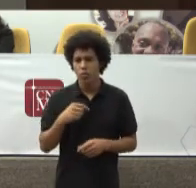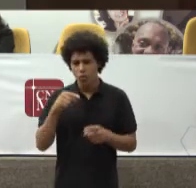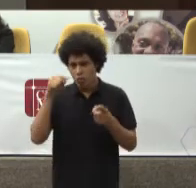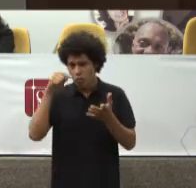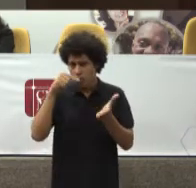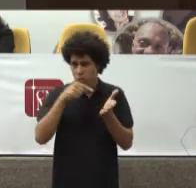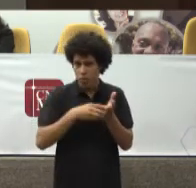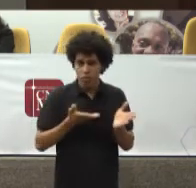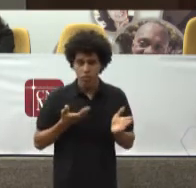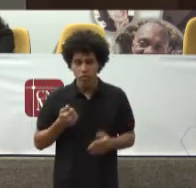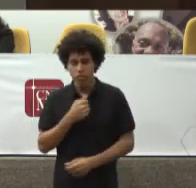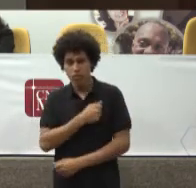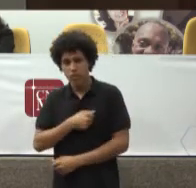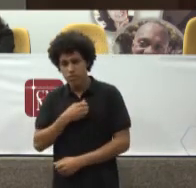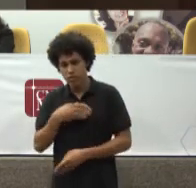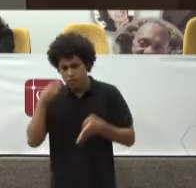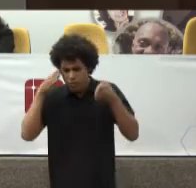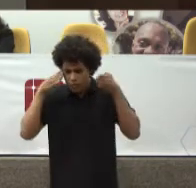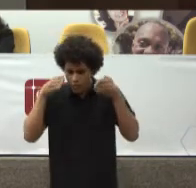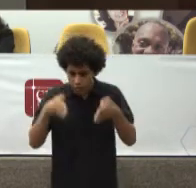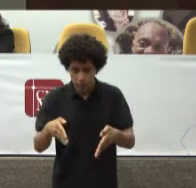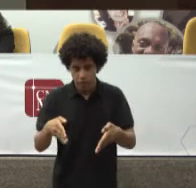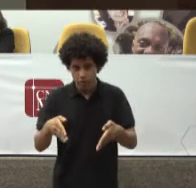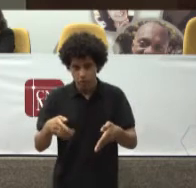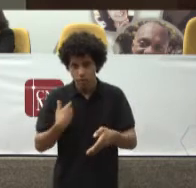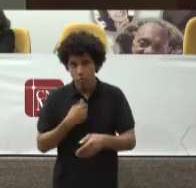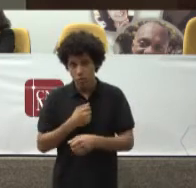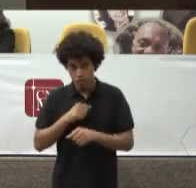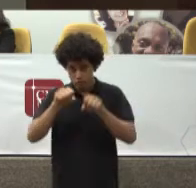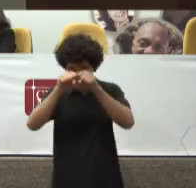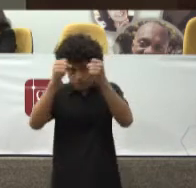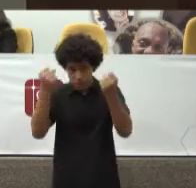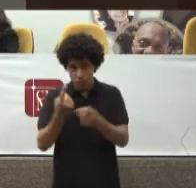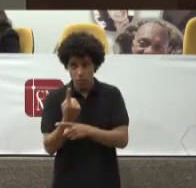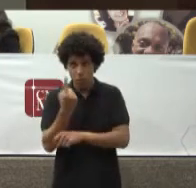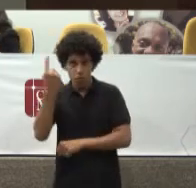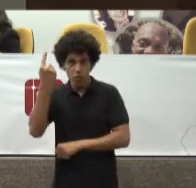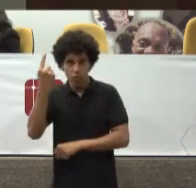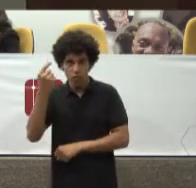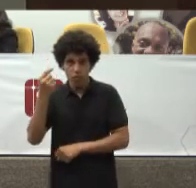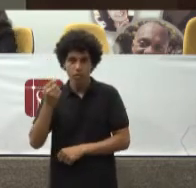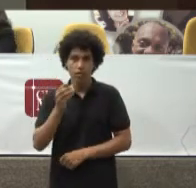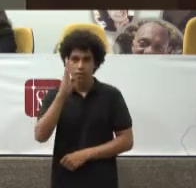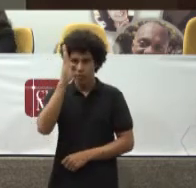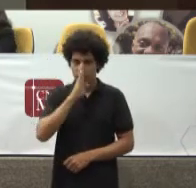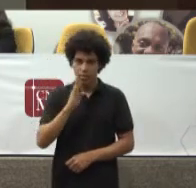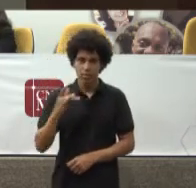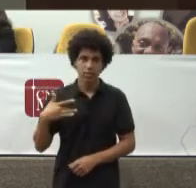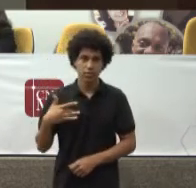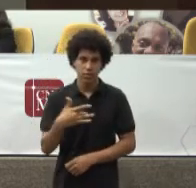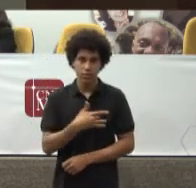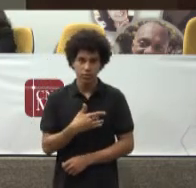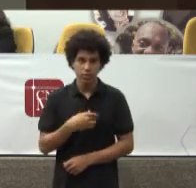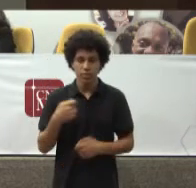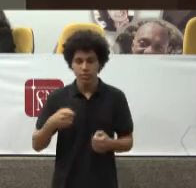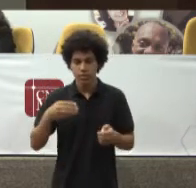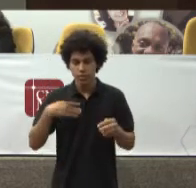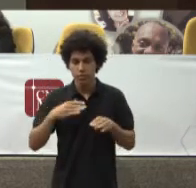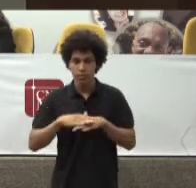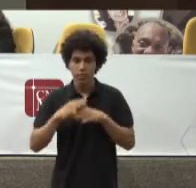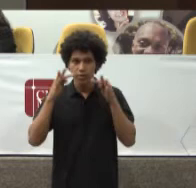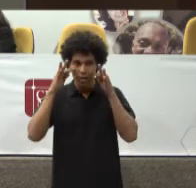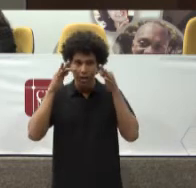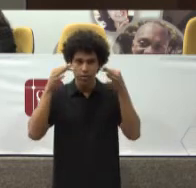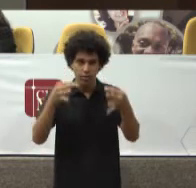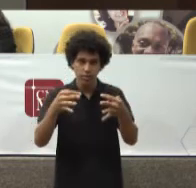Atende Uma gama Bastante Elevada De Atenção A saúde Mas